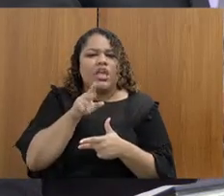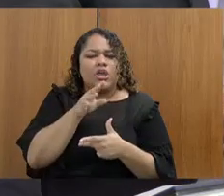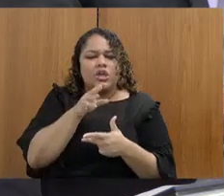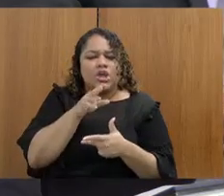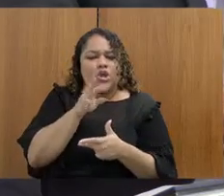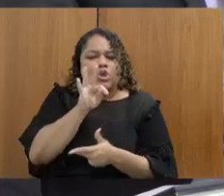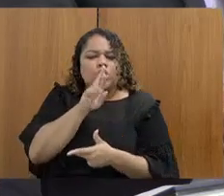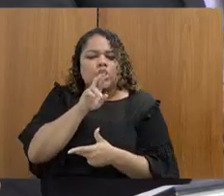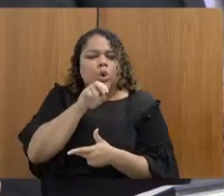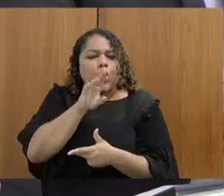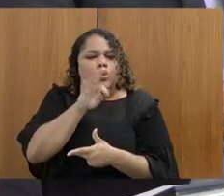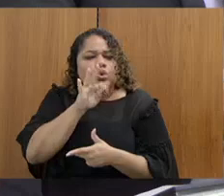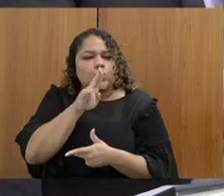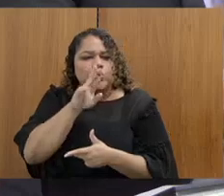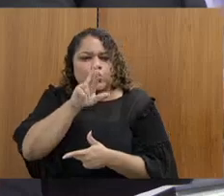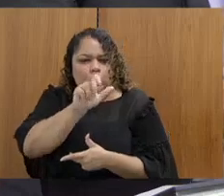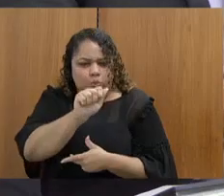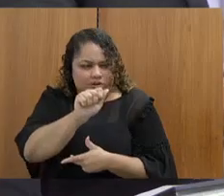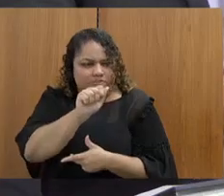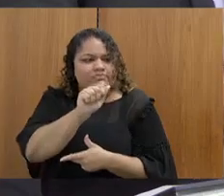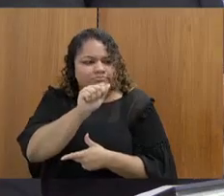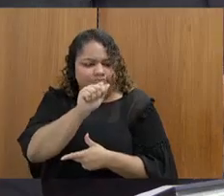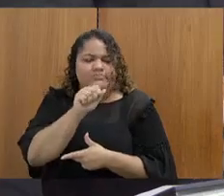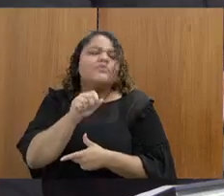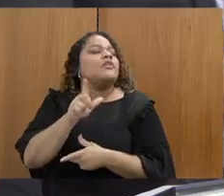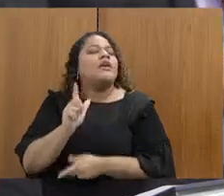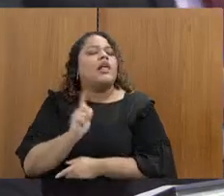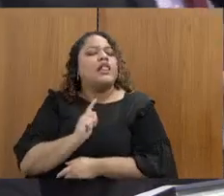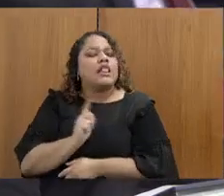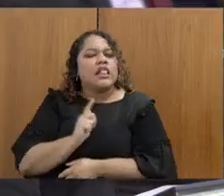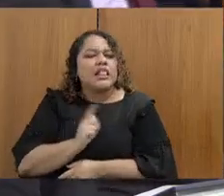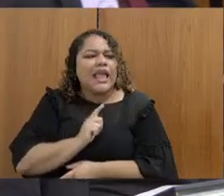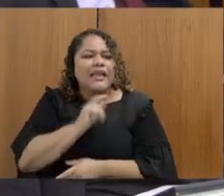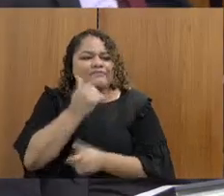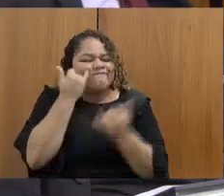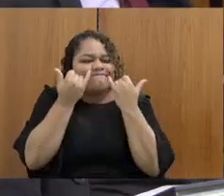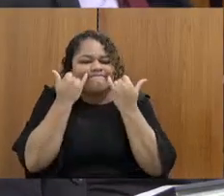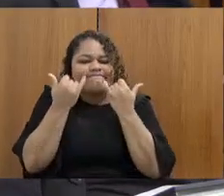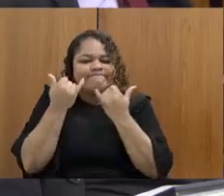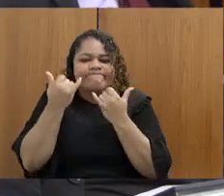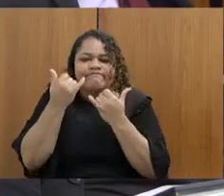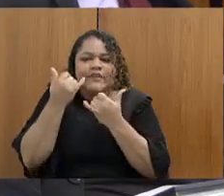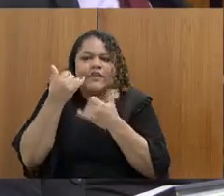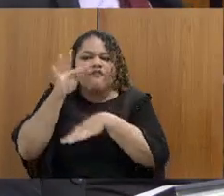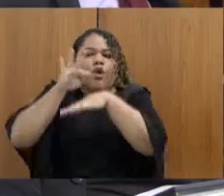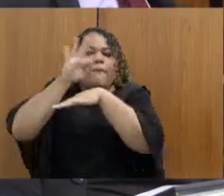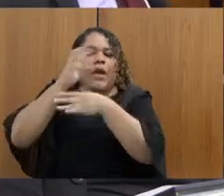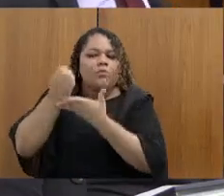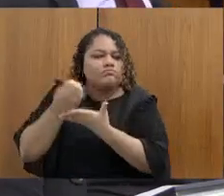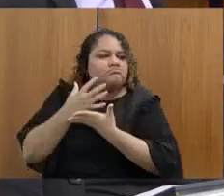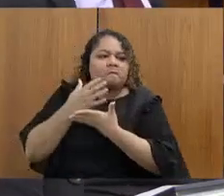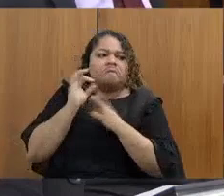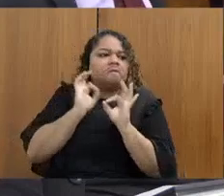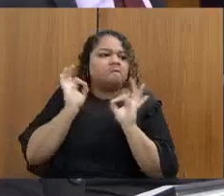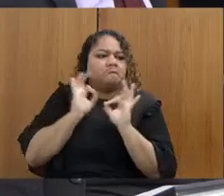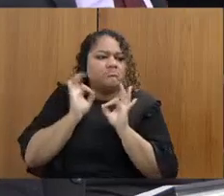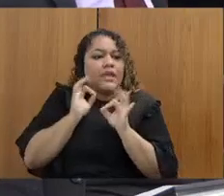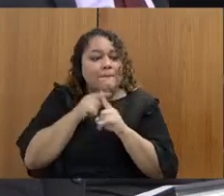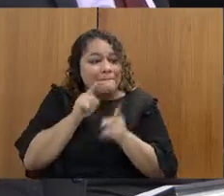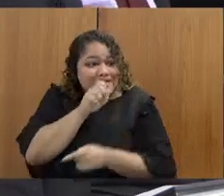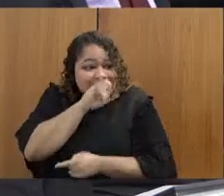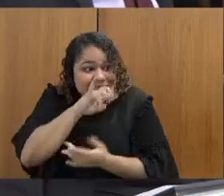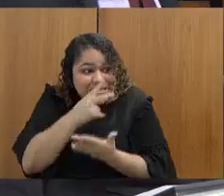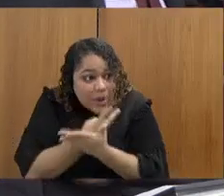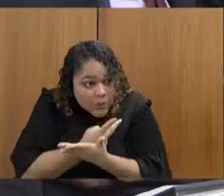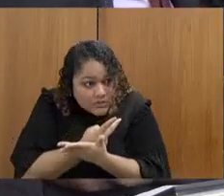essas informações não chegaram através de canais oficiais, então, não tenho dados especificamente para dizer, mas se aconteceu, pode ter certeza